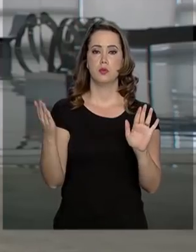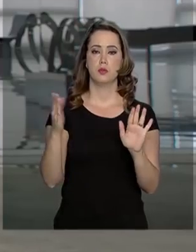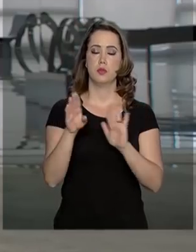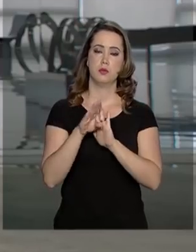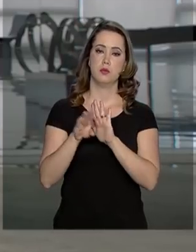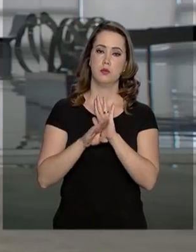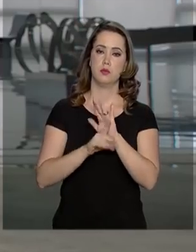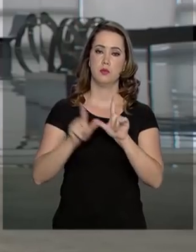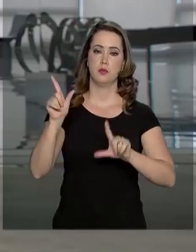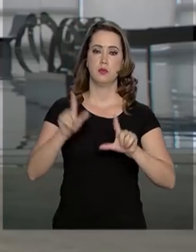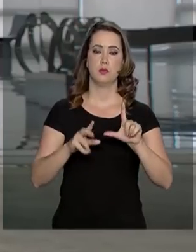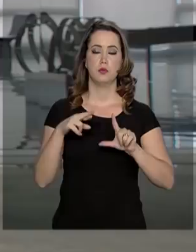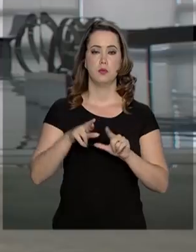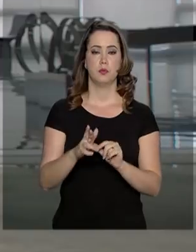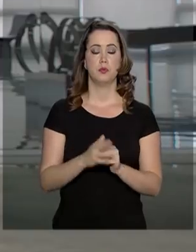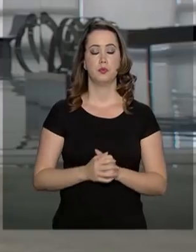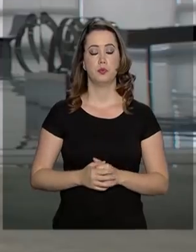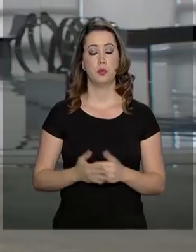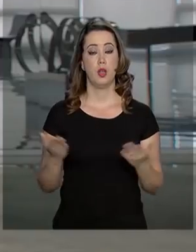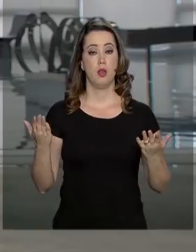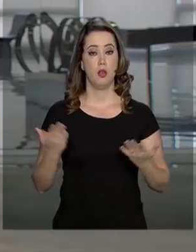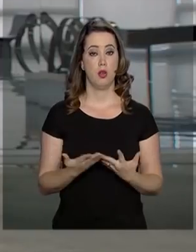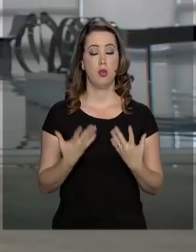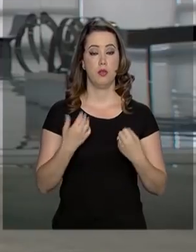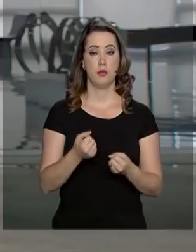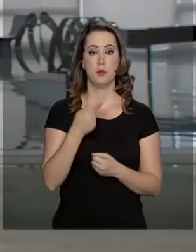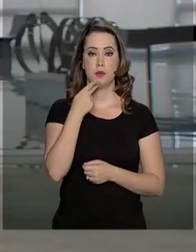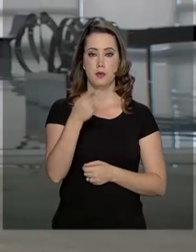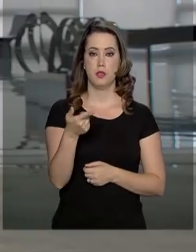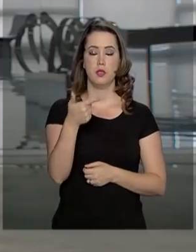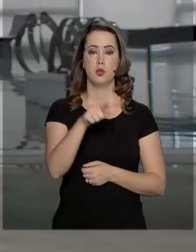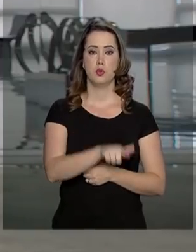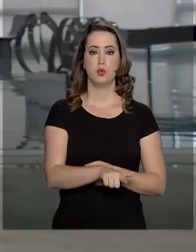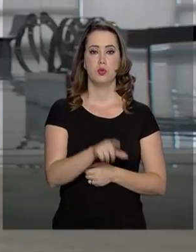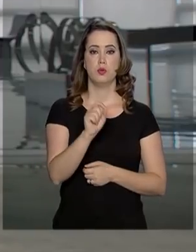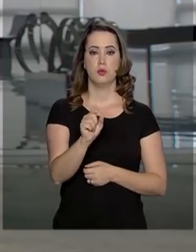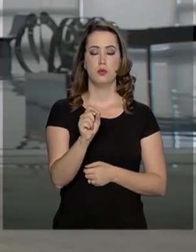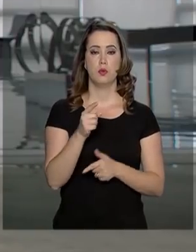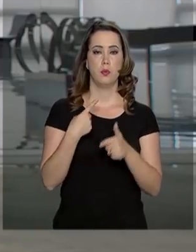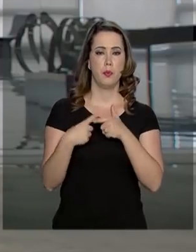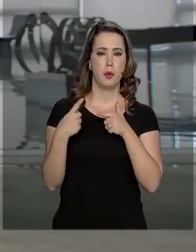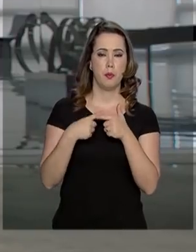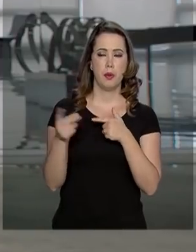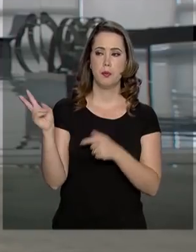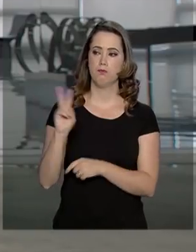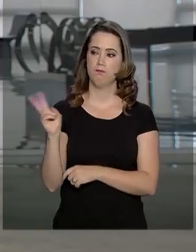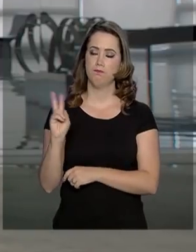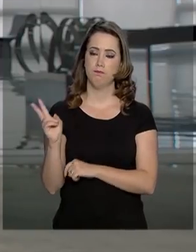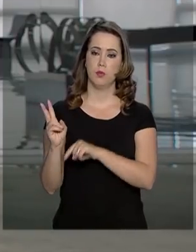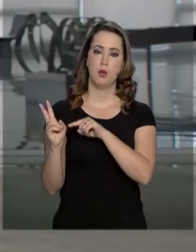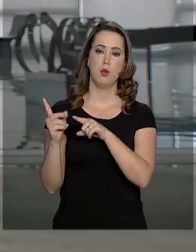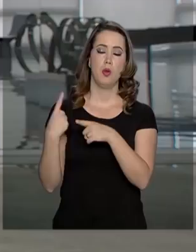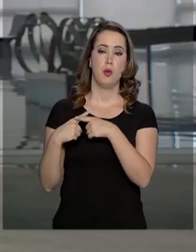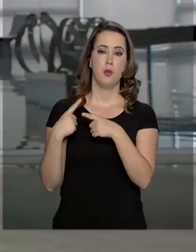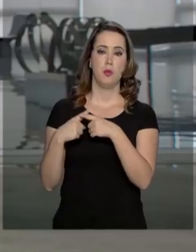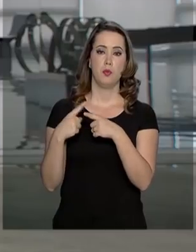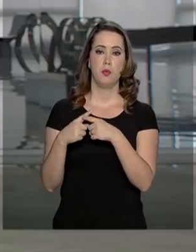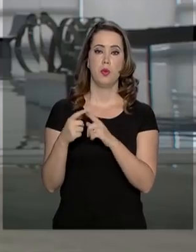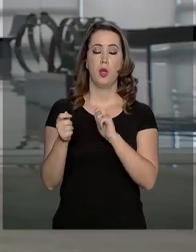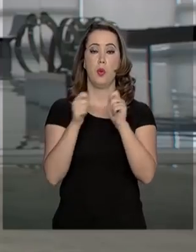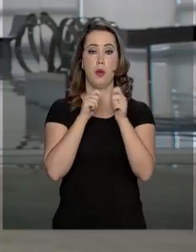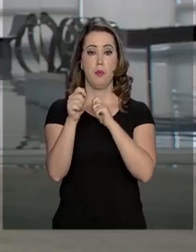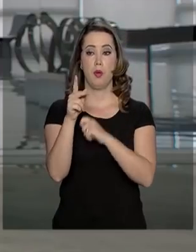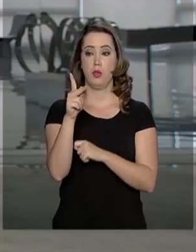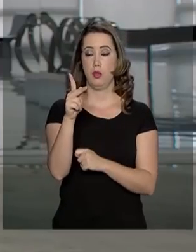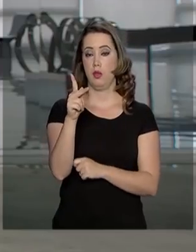programação da TVNBR. Agora a gente vai falar, voltar a falar sobre a situação da Venezuela, porque o Pablo Mundin,